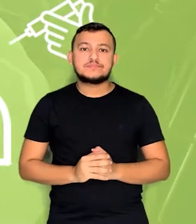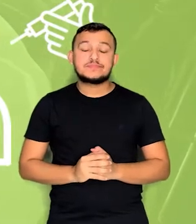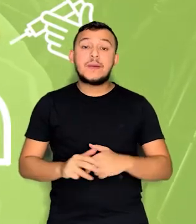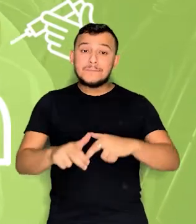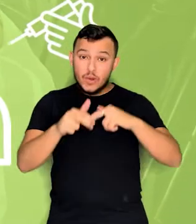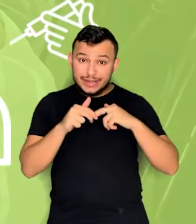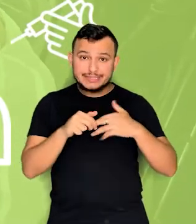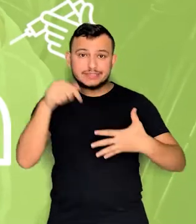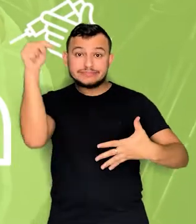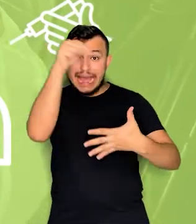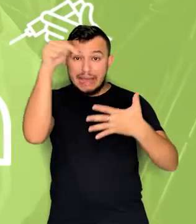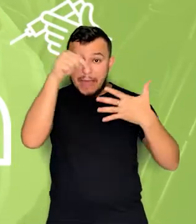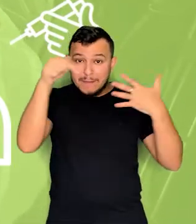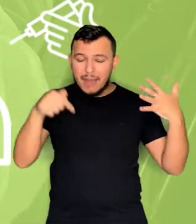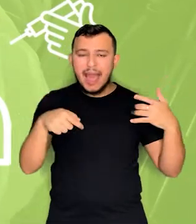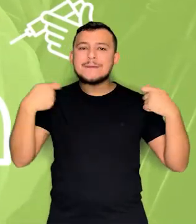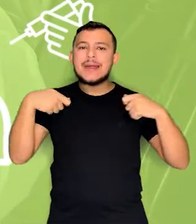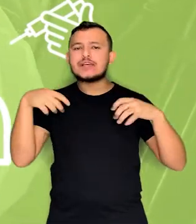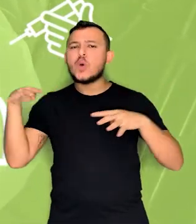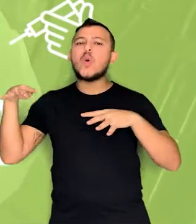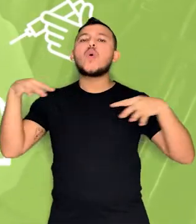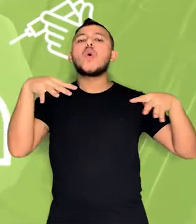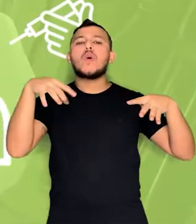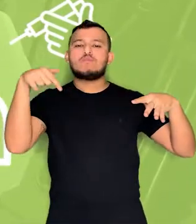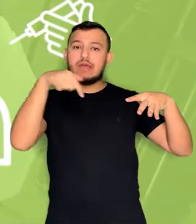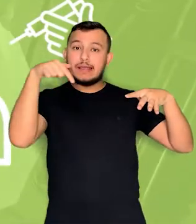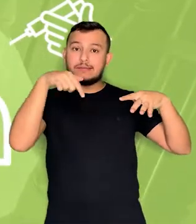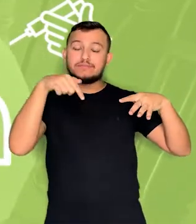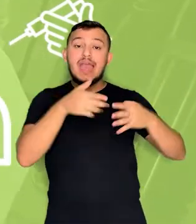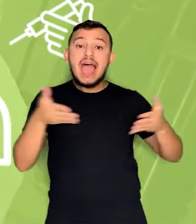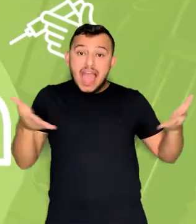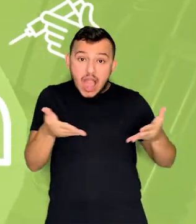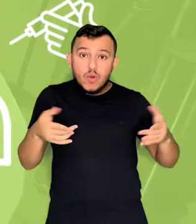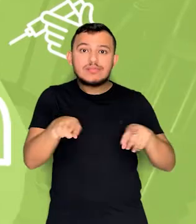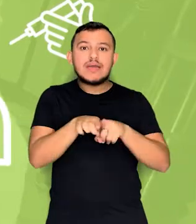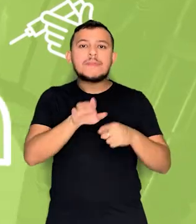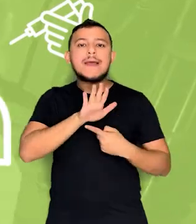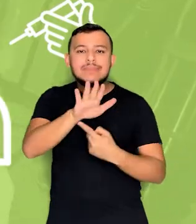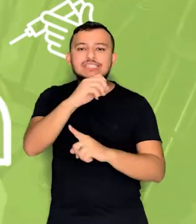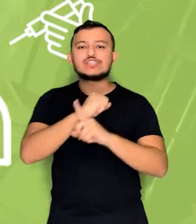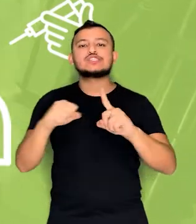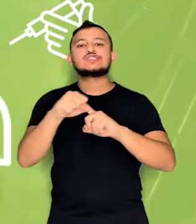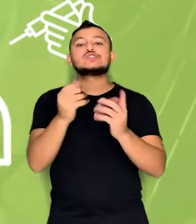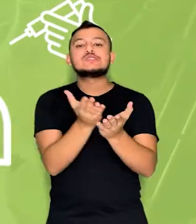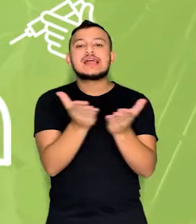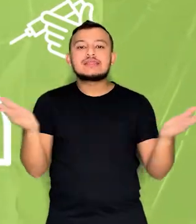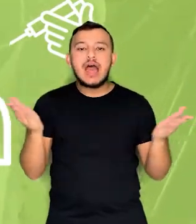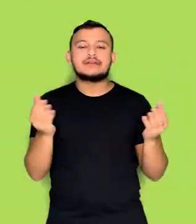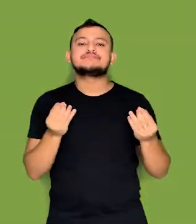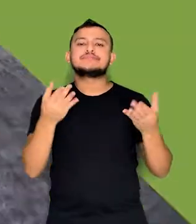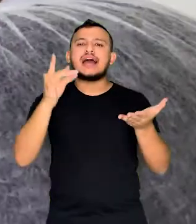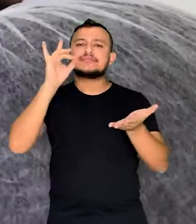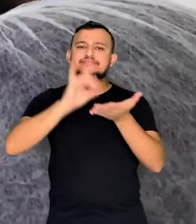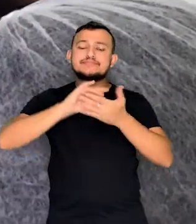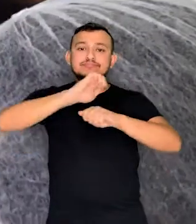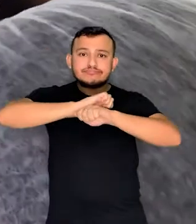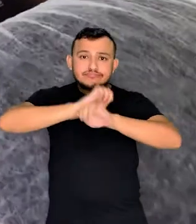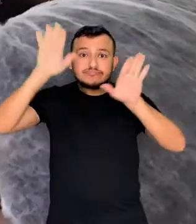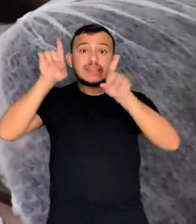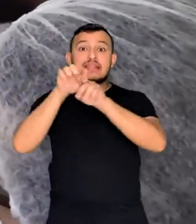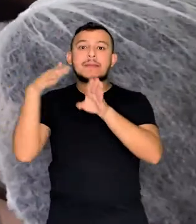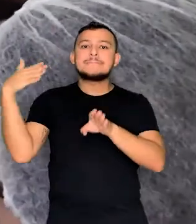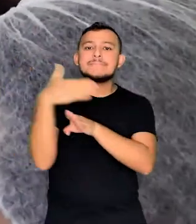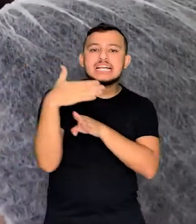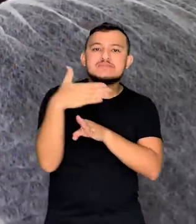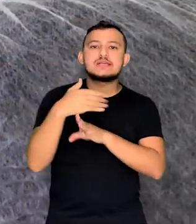Essas iniciativas merecem destaque e agora apresentamos à sociedade garantindo transparência